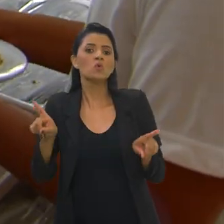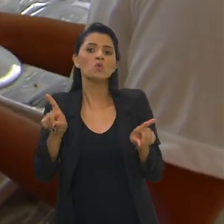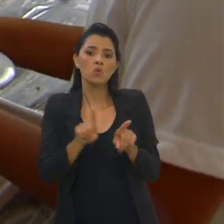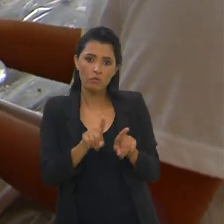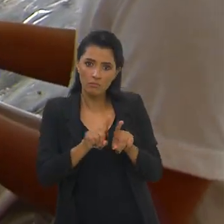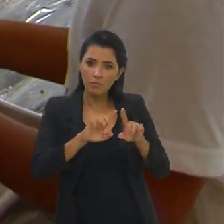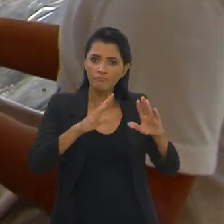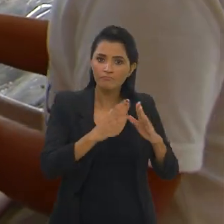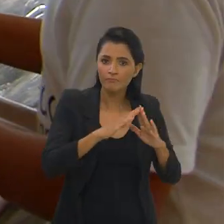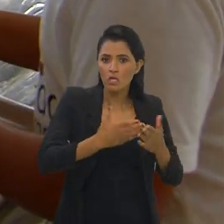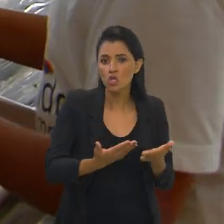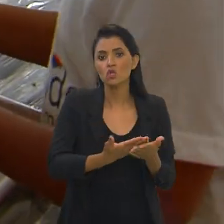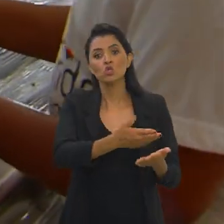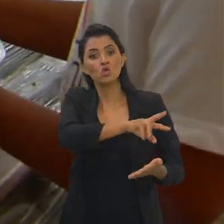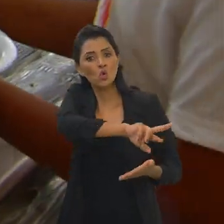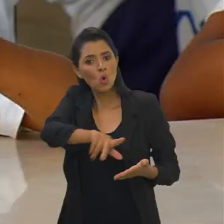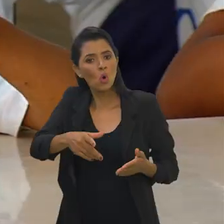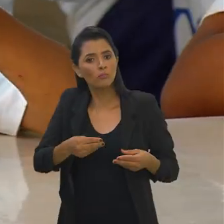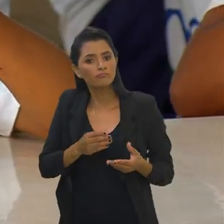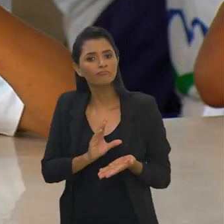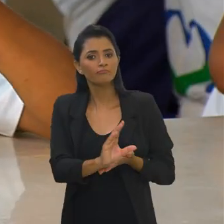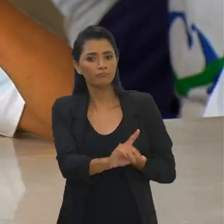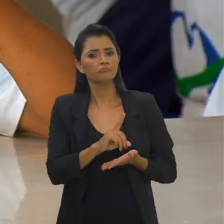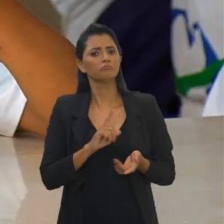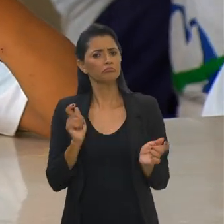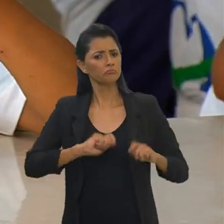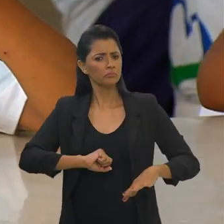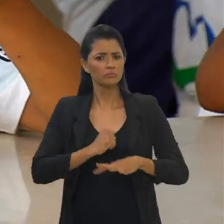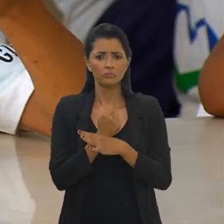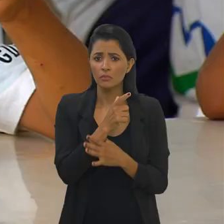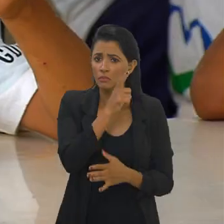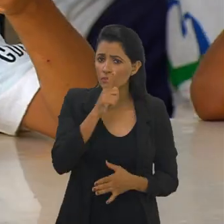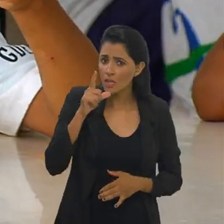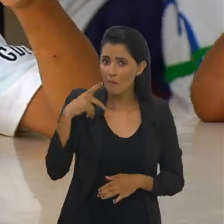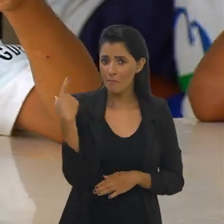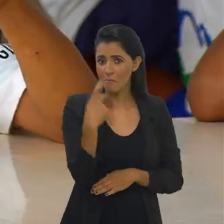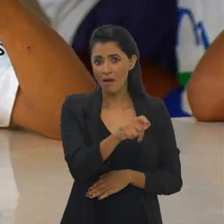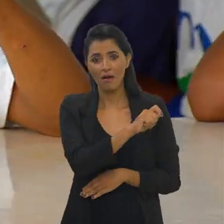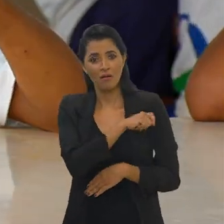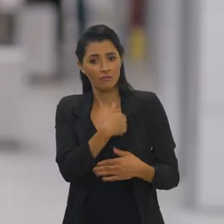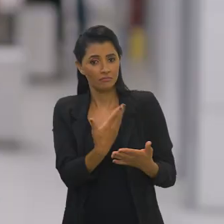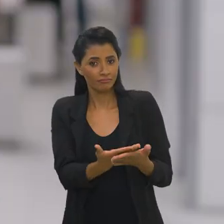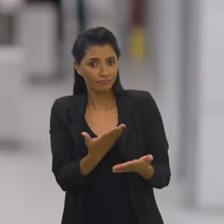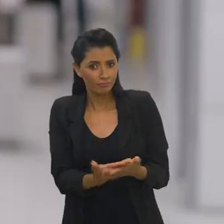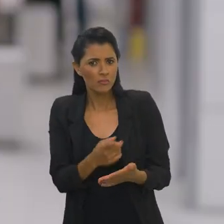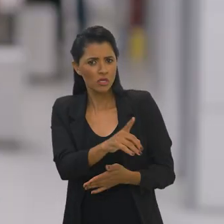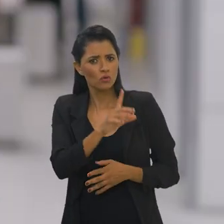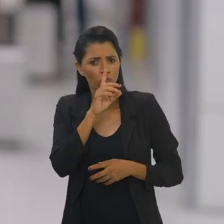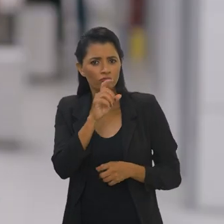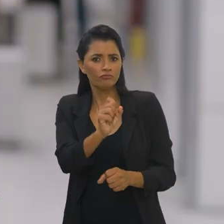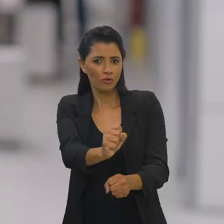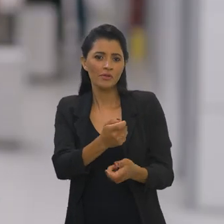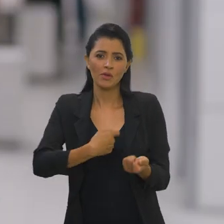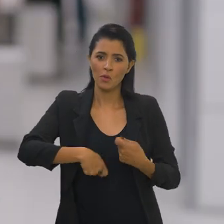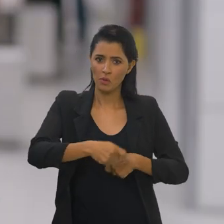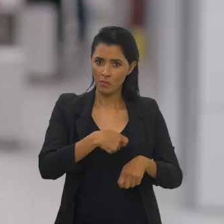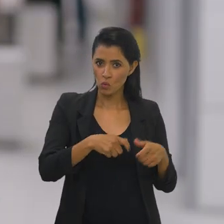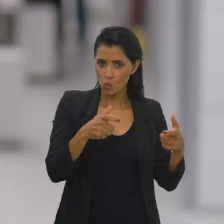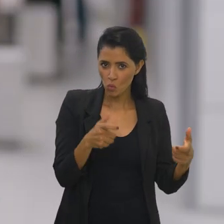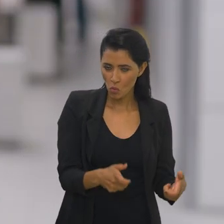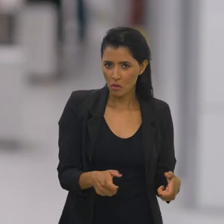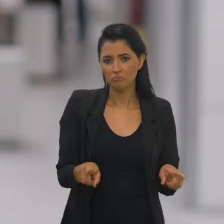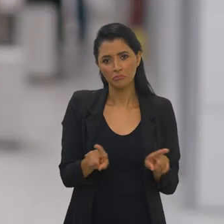vai para a rede pública de ensino, garantindo merenda de qualidade para os estudantes. Uma ação que fortalece a